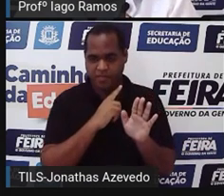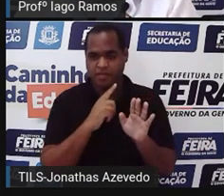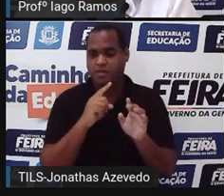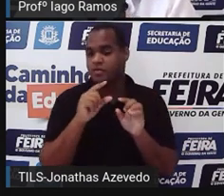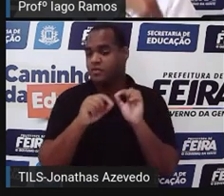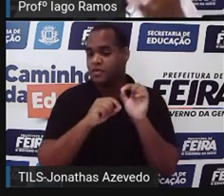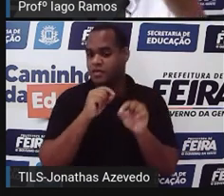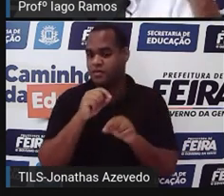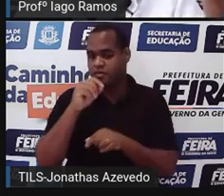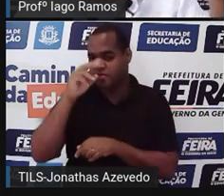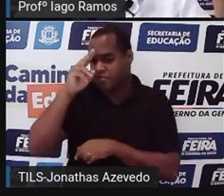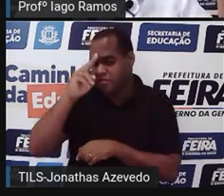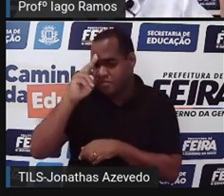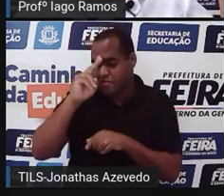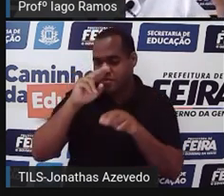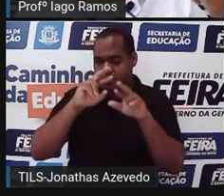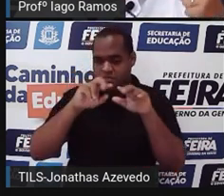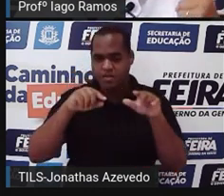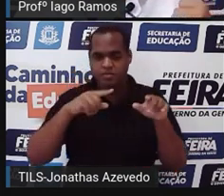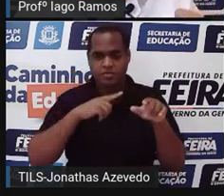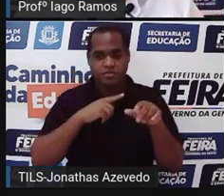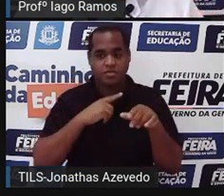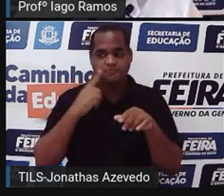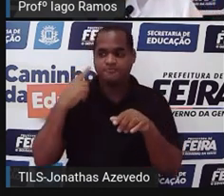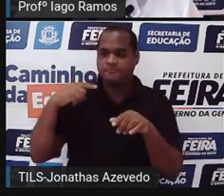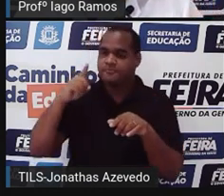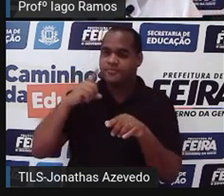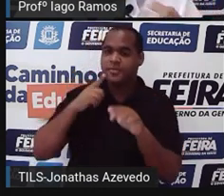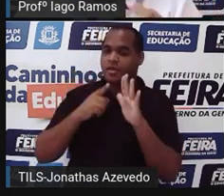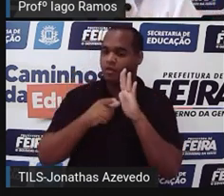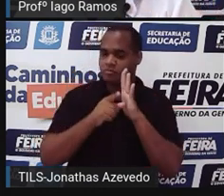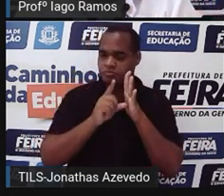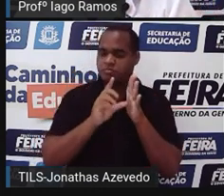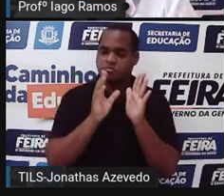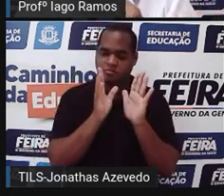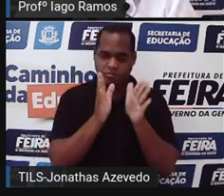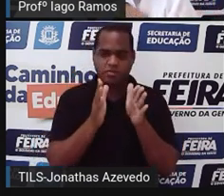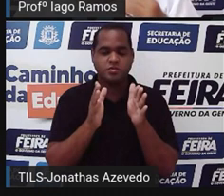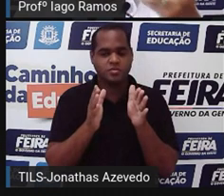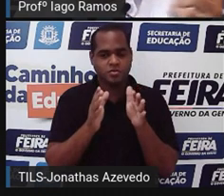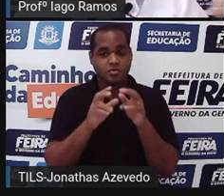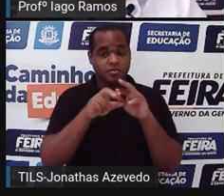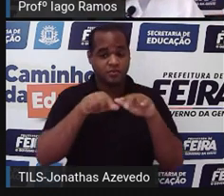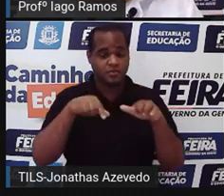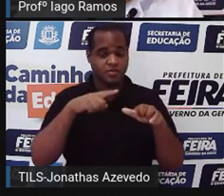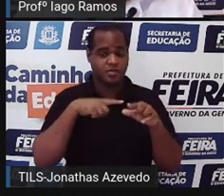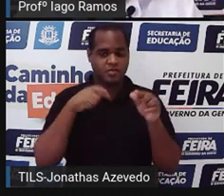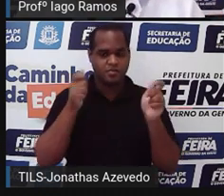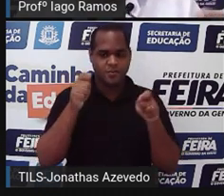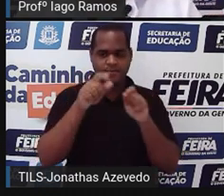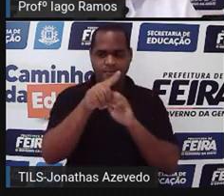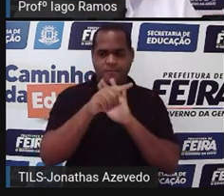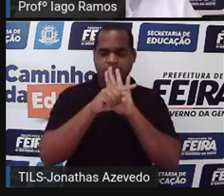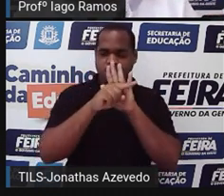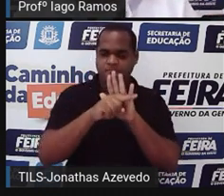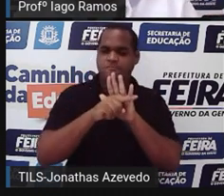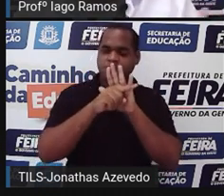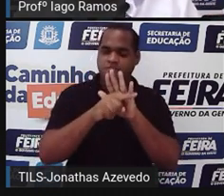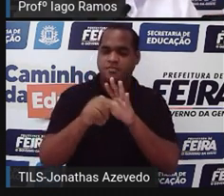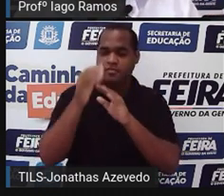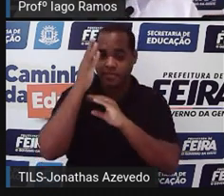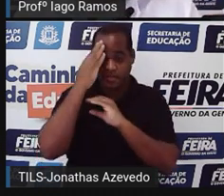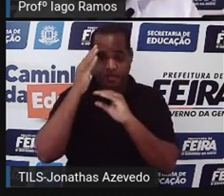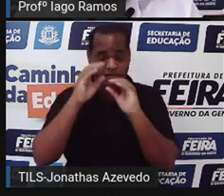de coisas que a gente já viu na aula anterior, porque essas coisas vão nos ajudar a entender